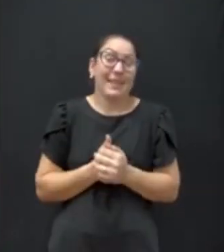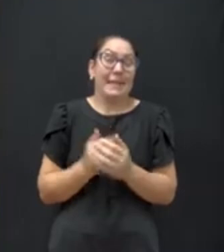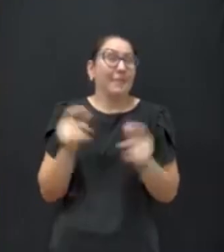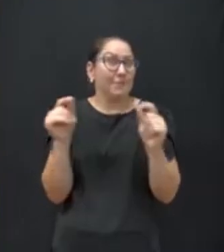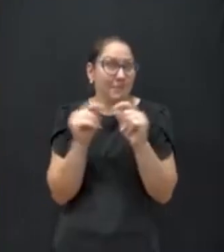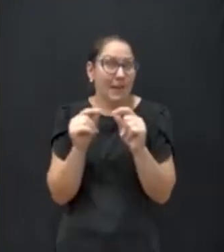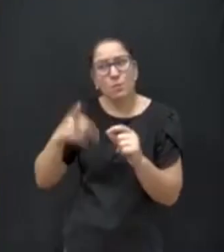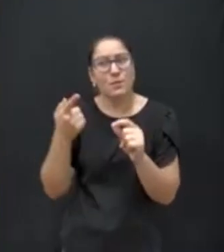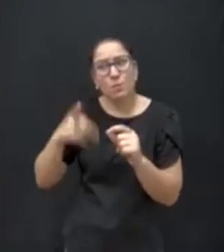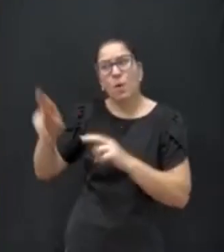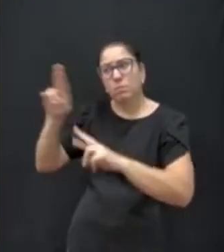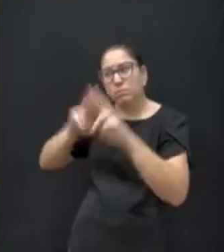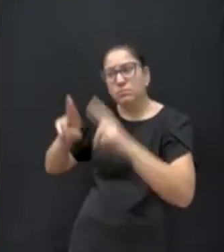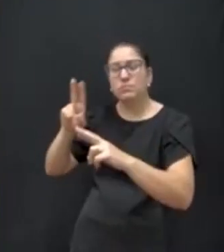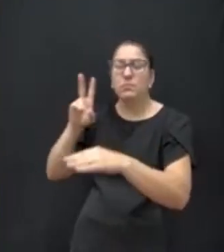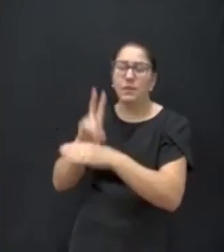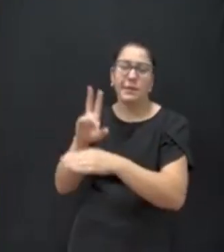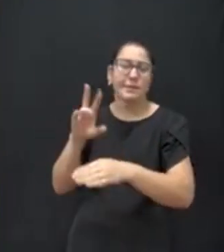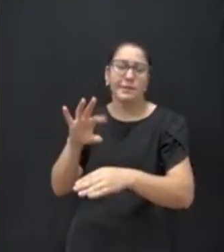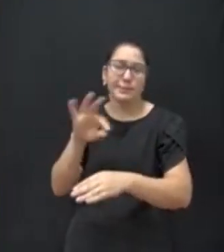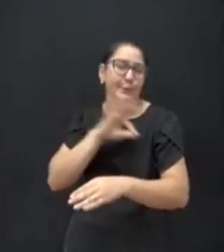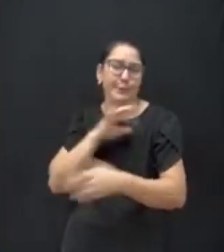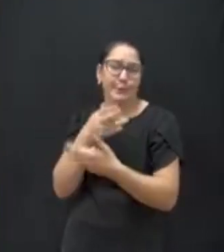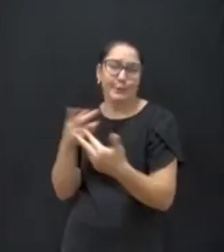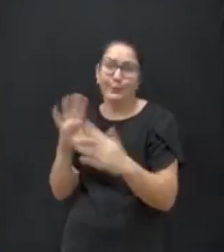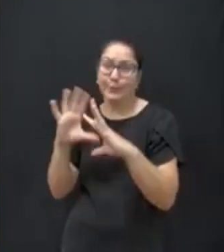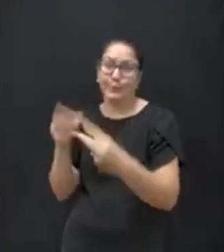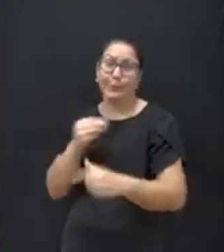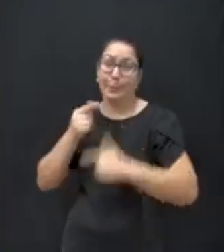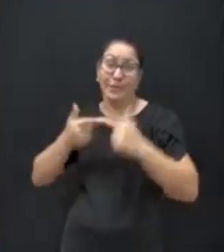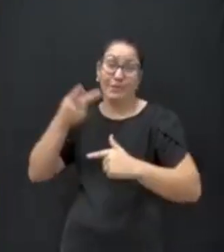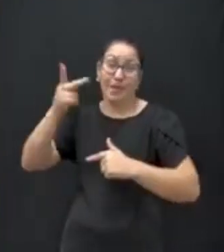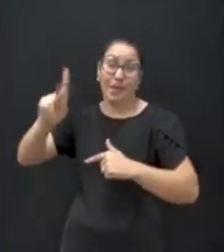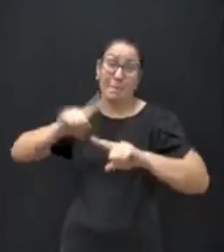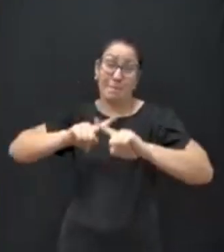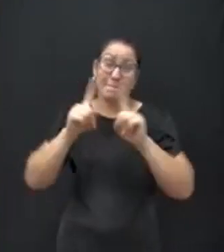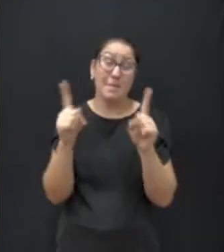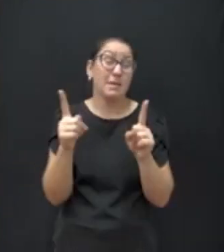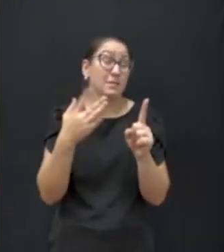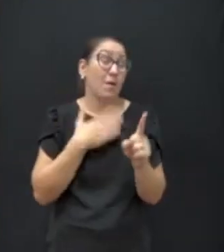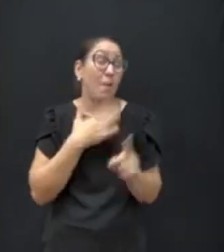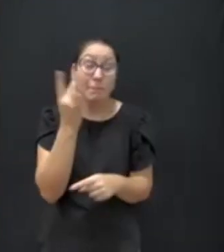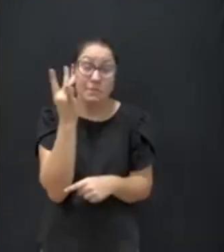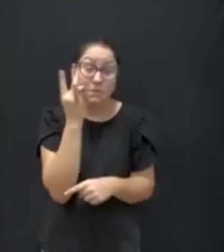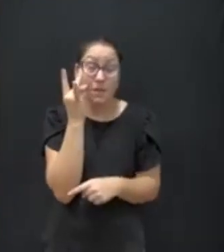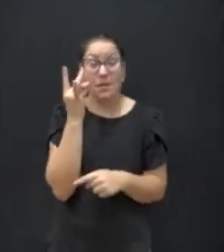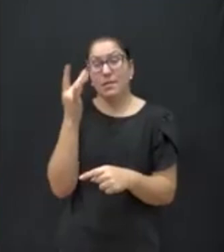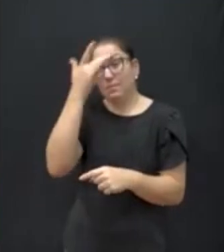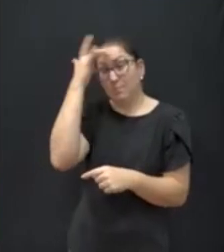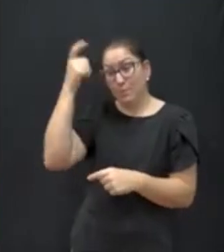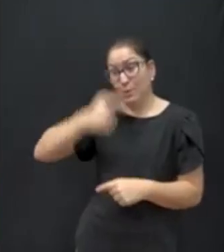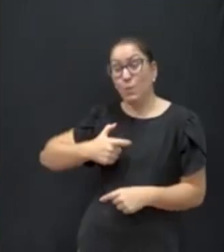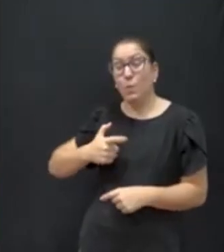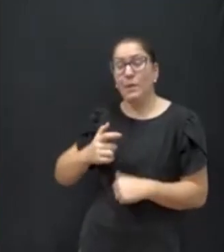fazendo a sua ronda. Está fazendo o seu trabalho. E eu presenciei pessoalmente